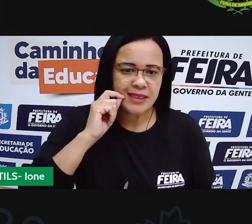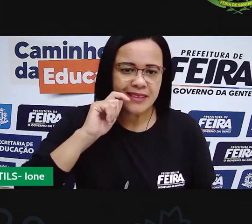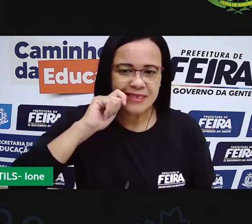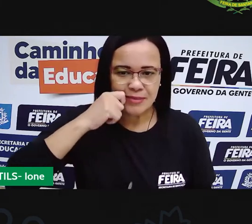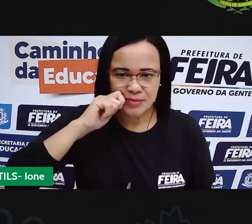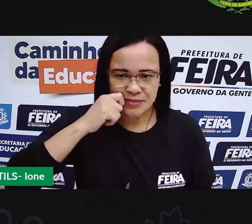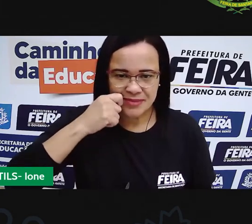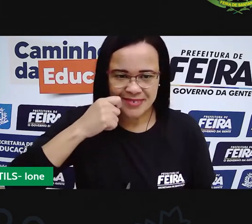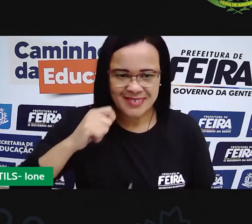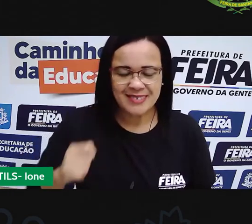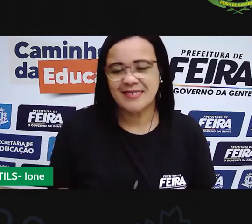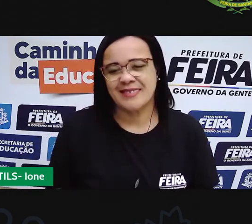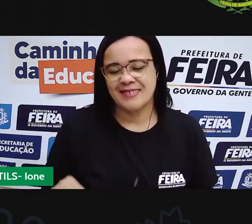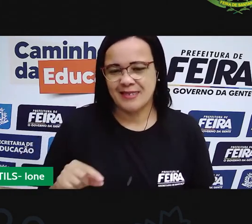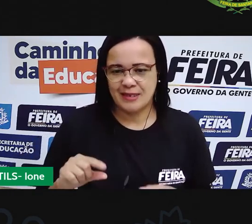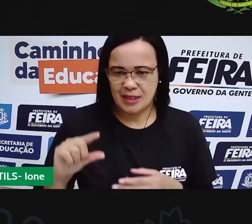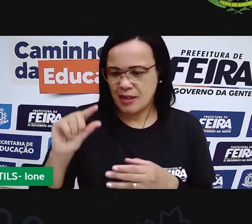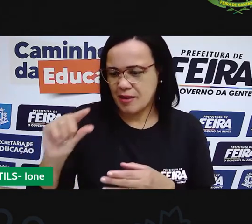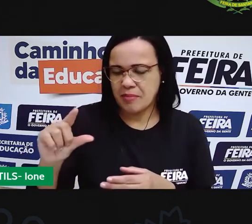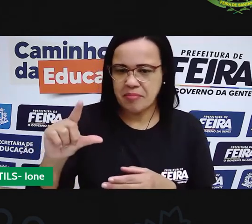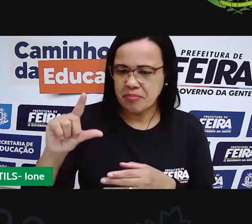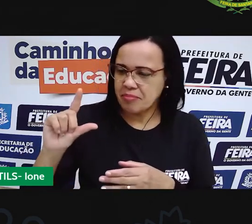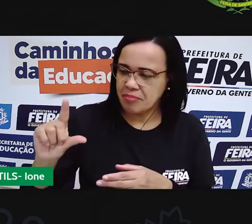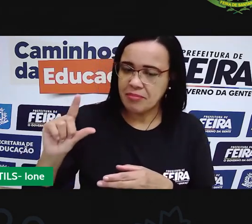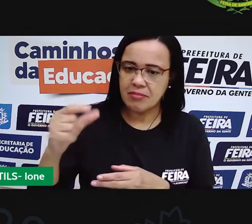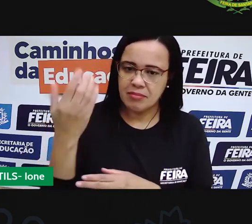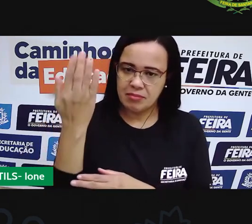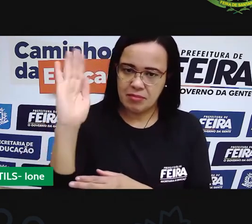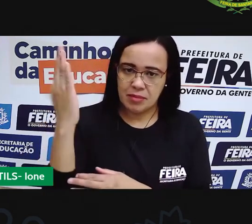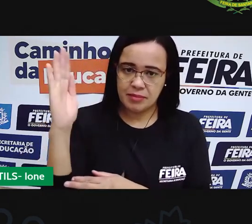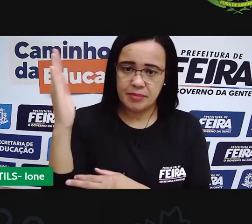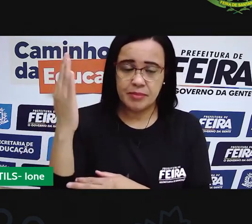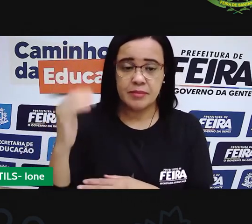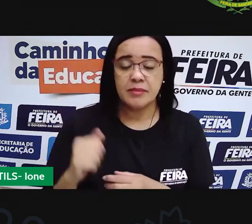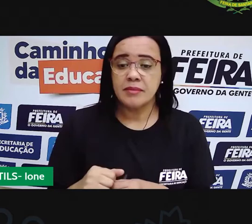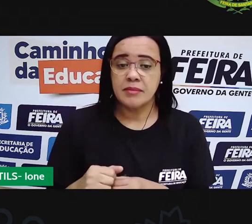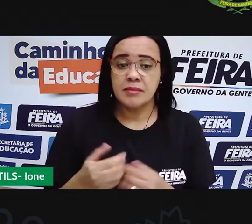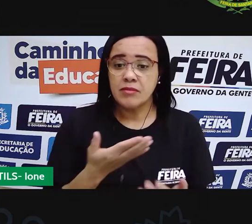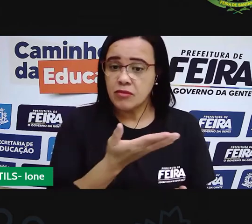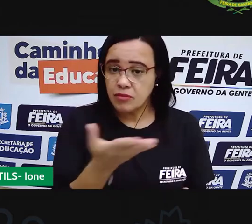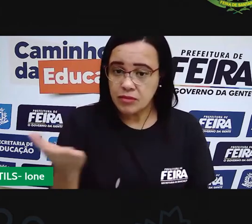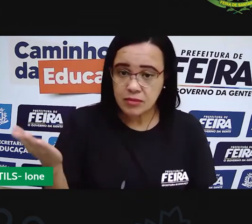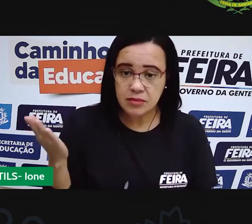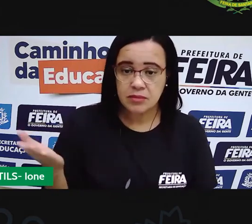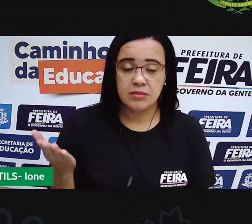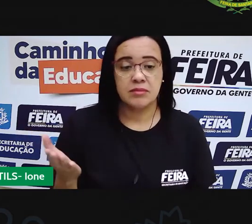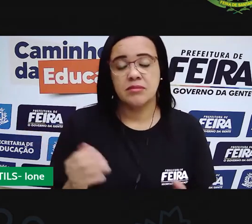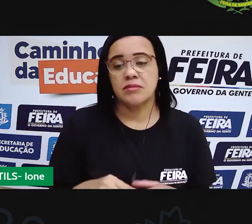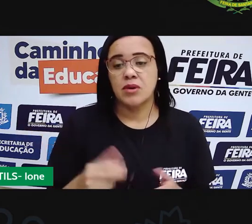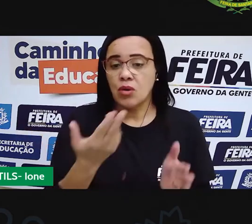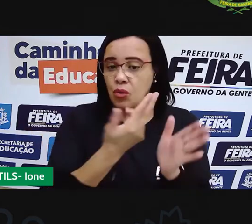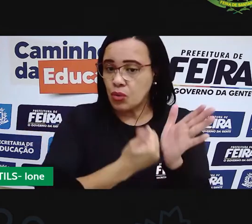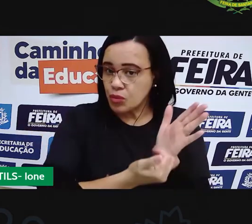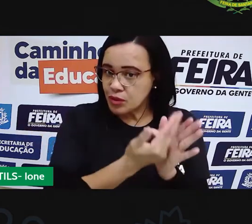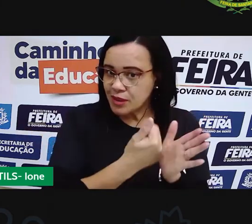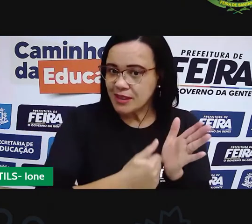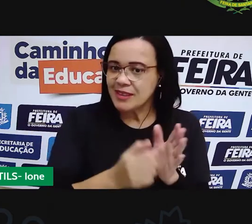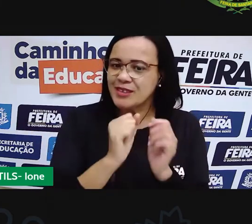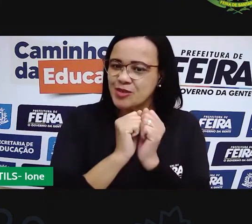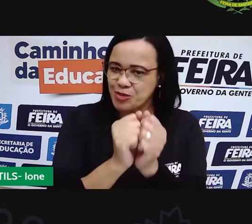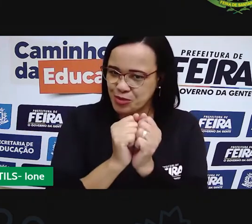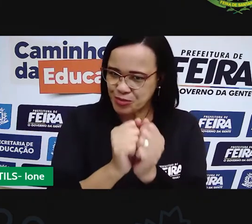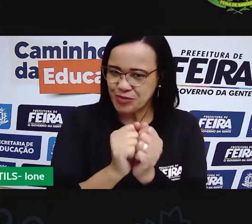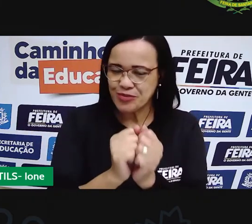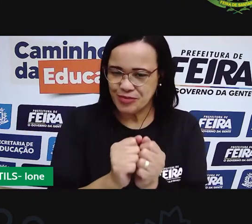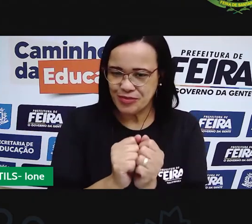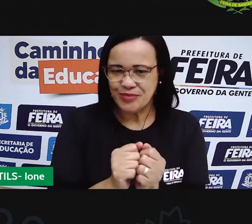de madeira para que a gente possa fazer ali os desenhos das formas